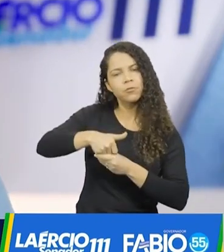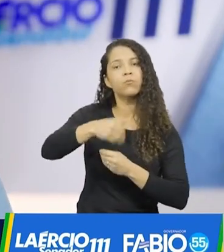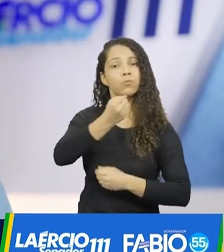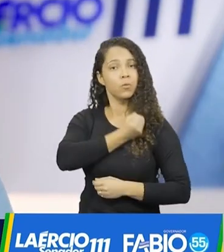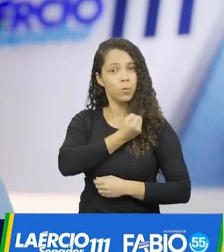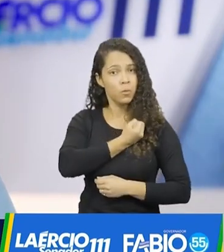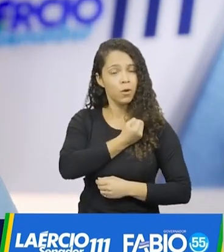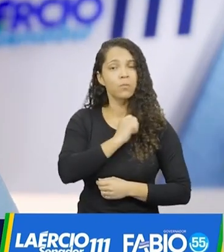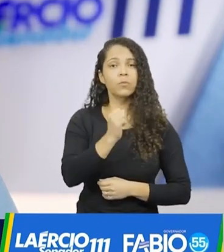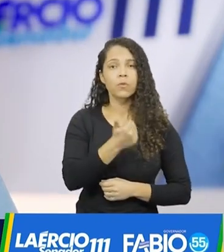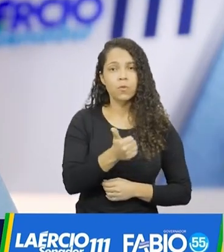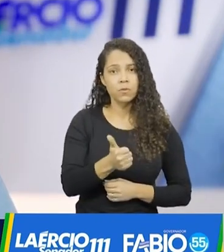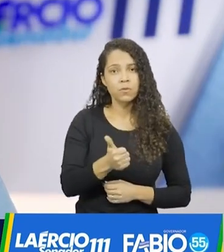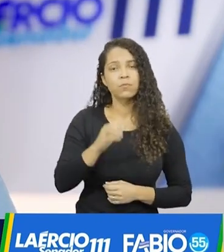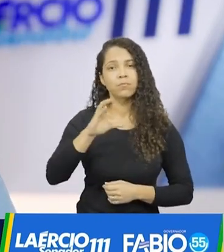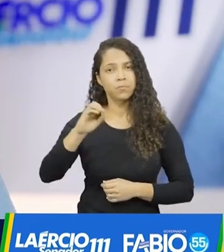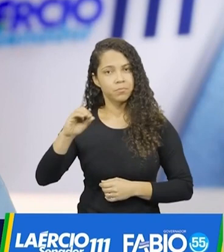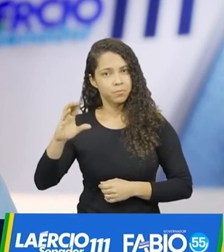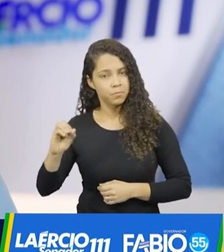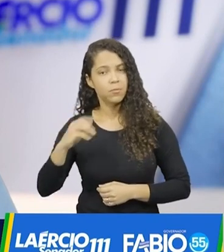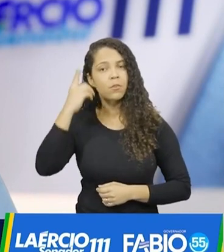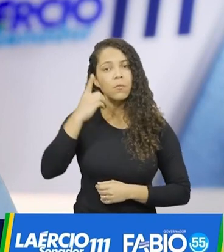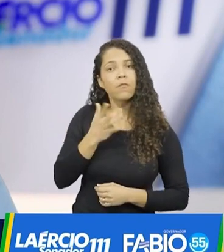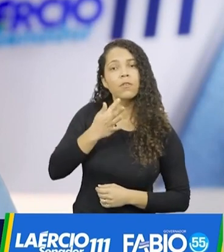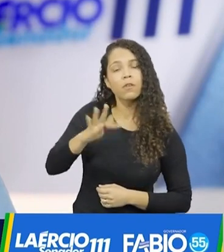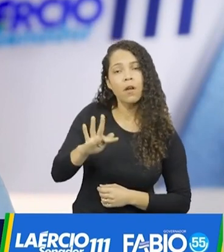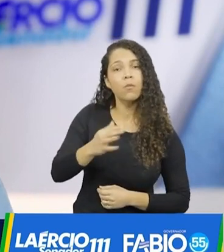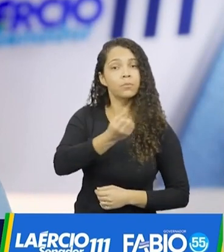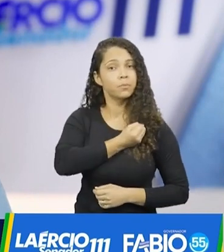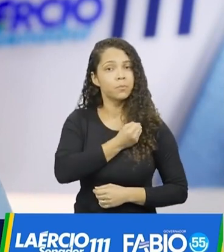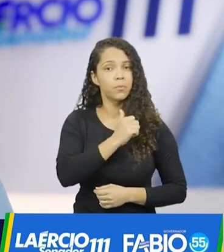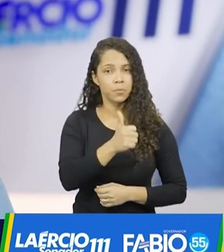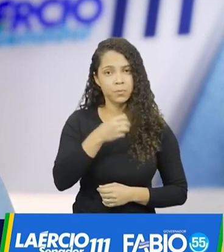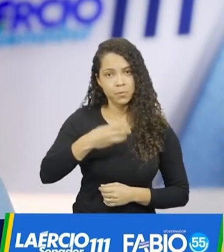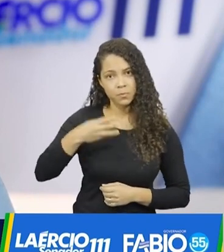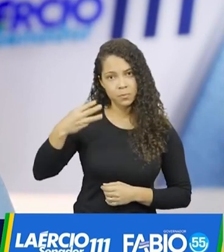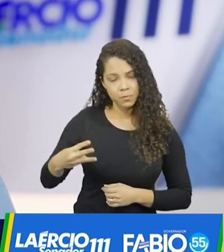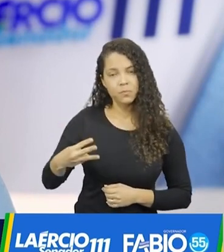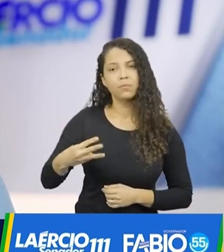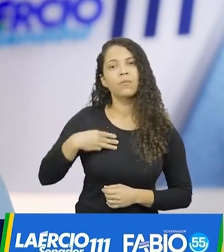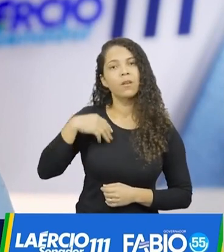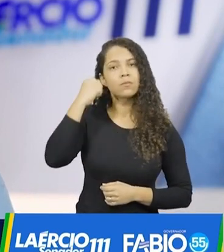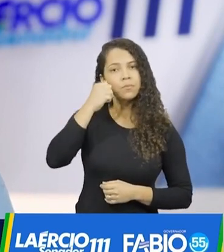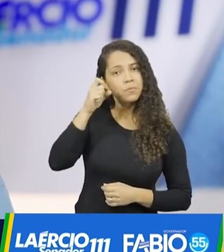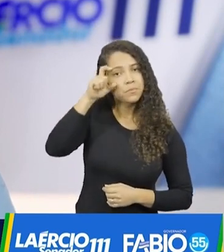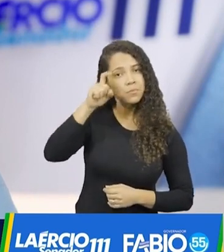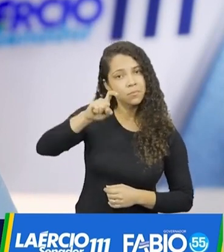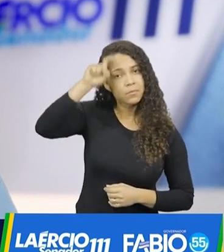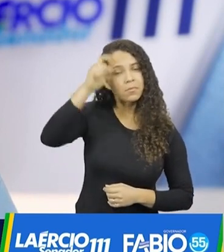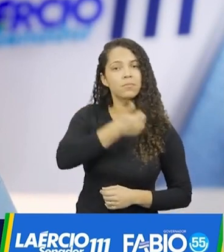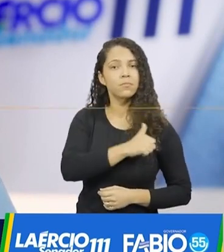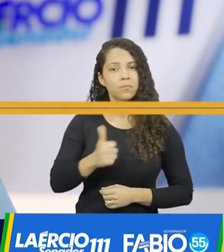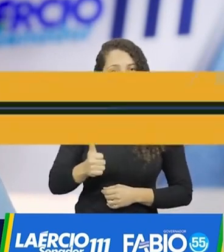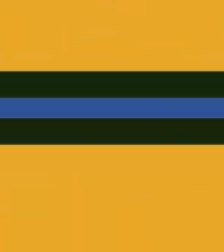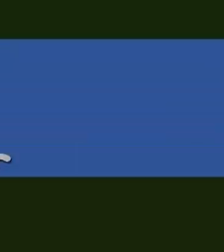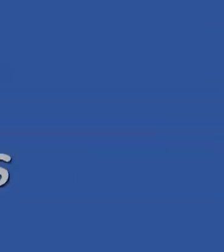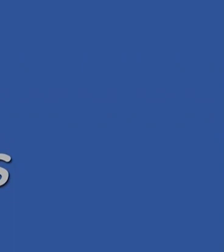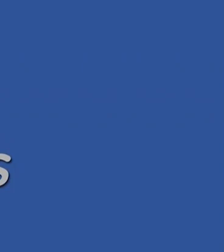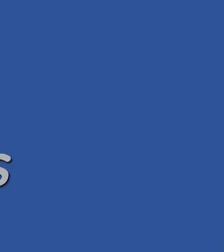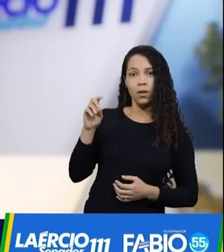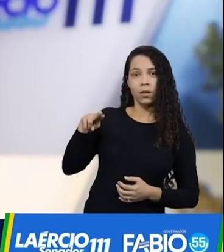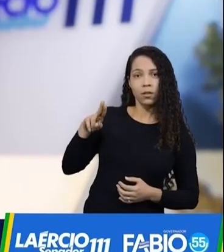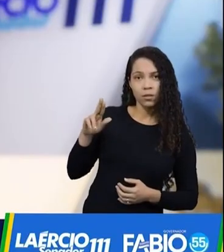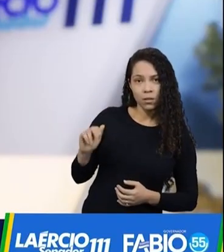voto. Marília Gabriela, deputada estadual 11.000. Deputado federal Tiago de Joaldo, 11.33. Senador Laécio, 111.